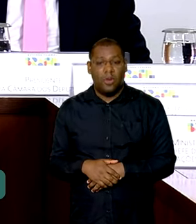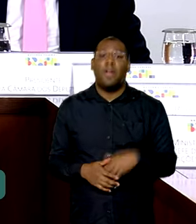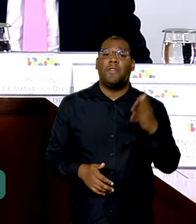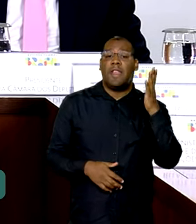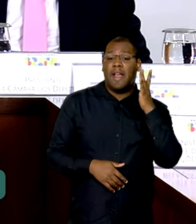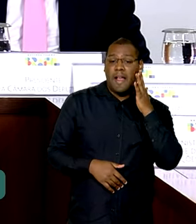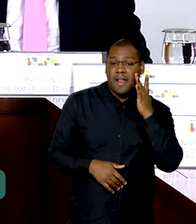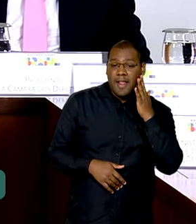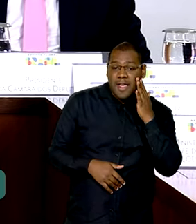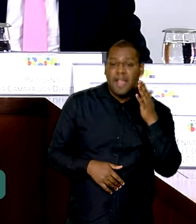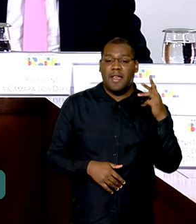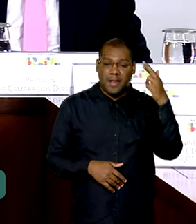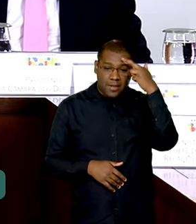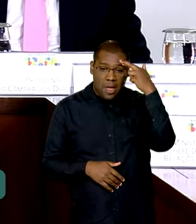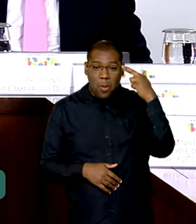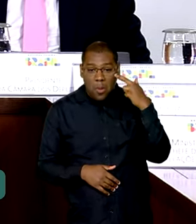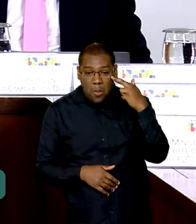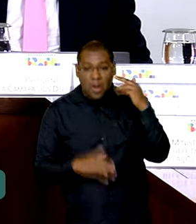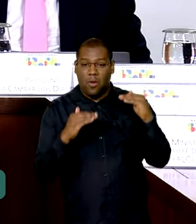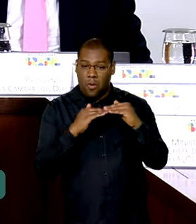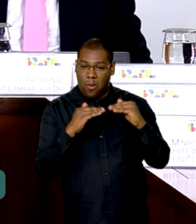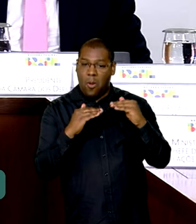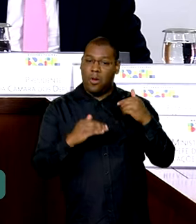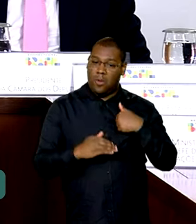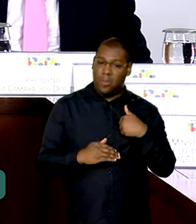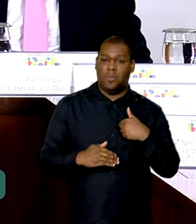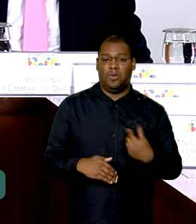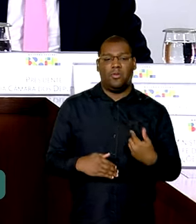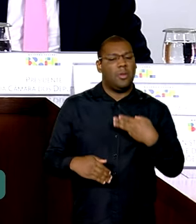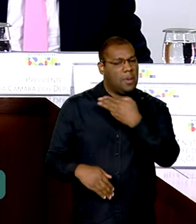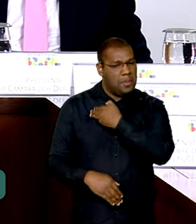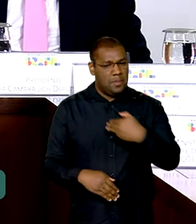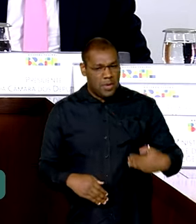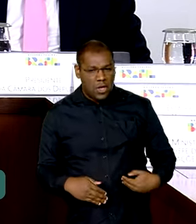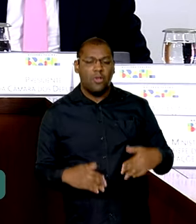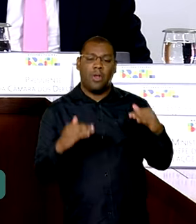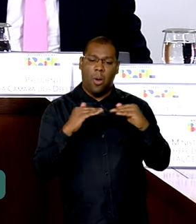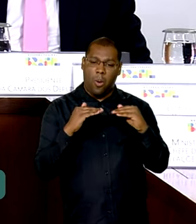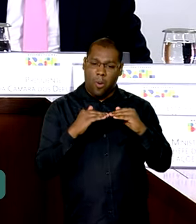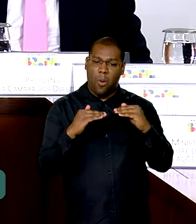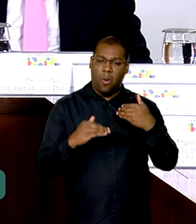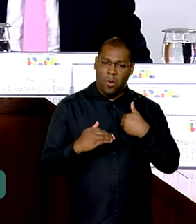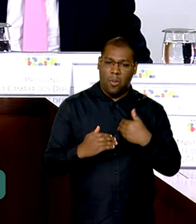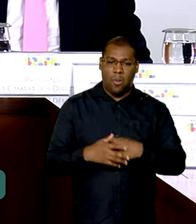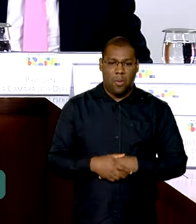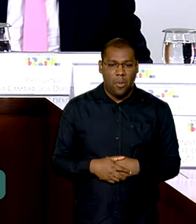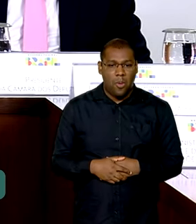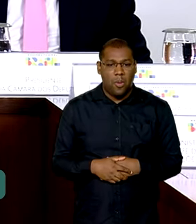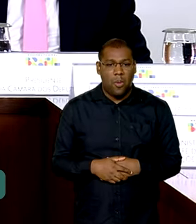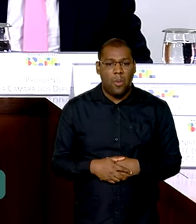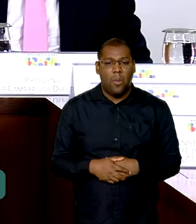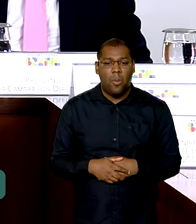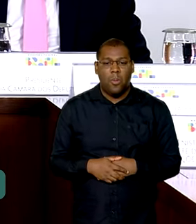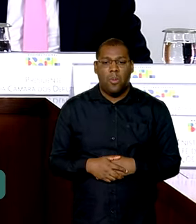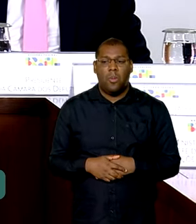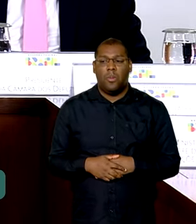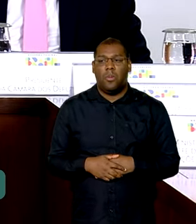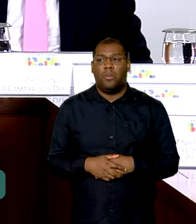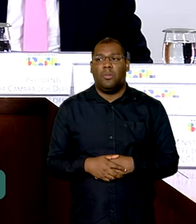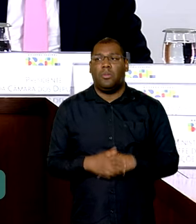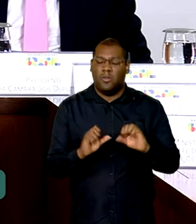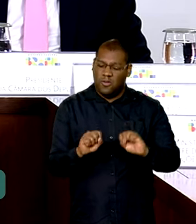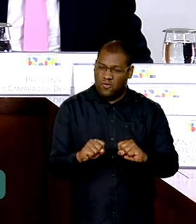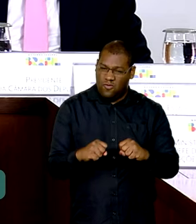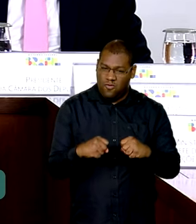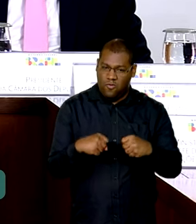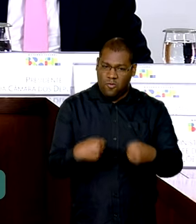Pacheco, é o pensamento do governo, é o pensamento dos ministros. Nós vamos fazer tudo